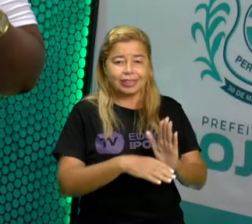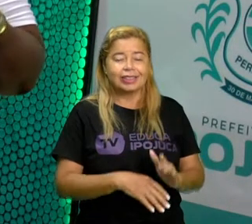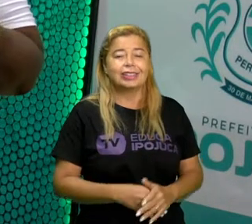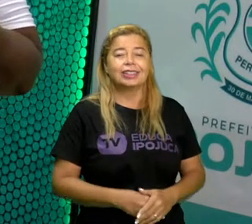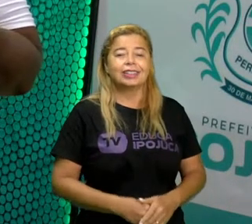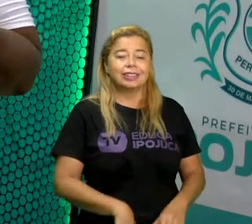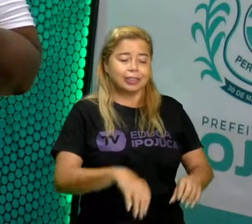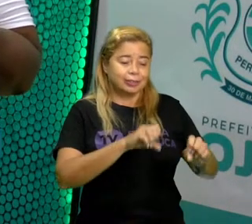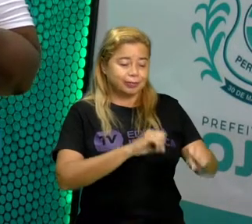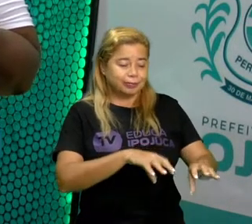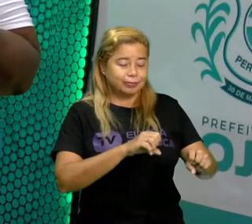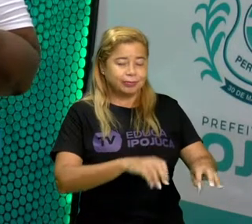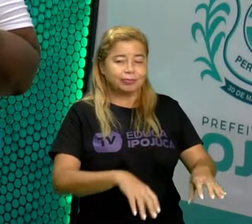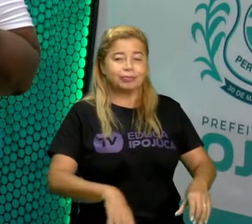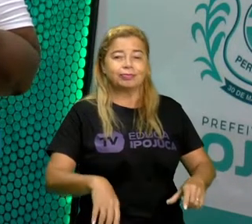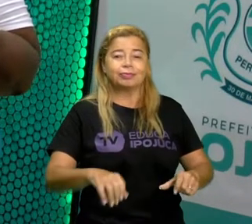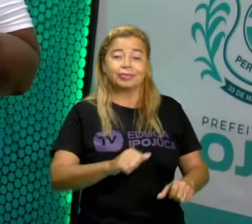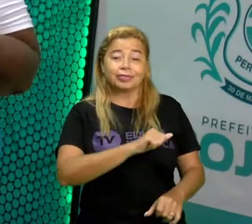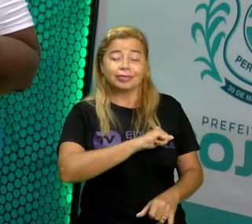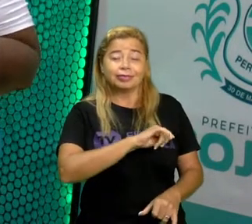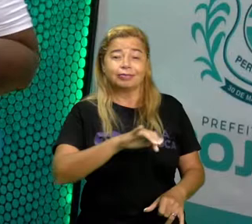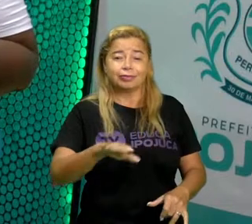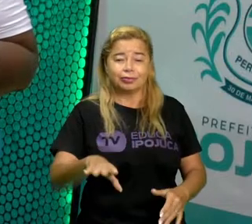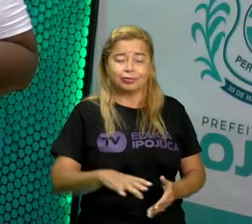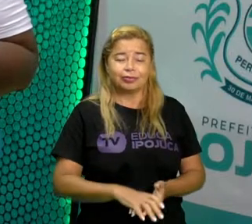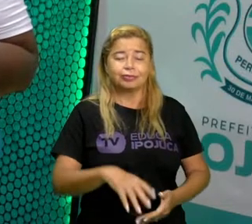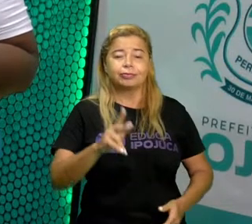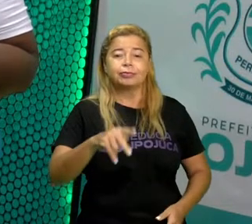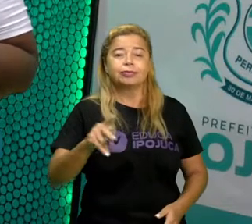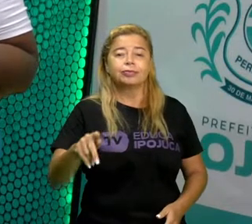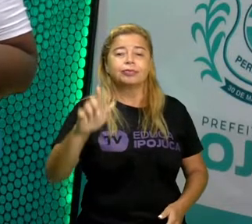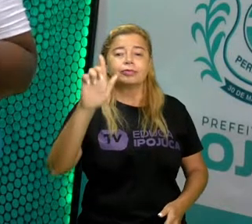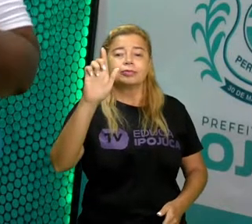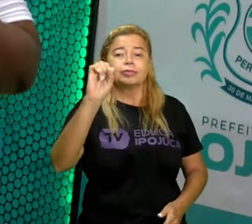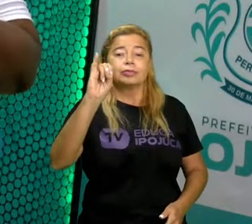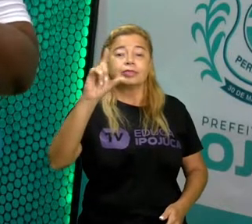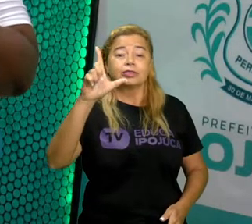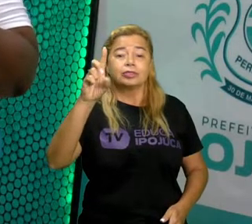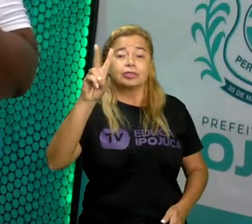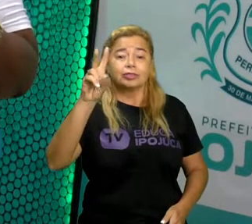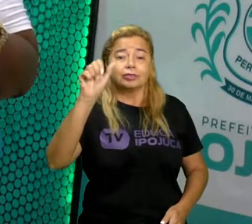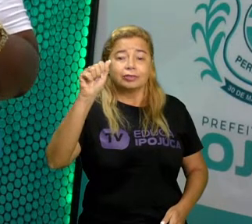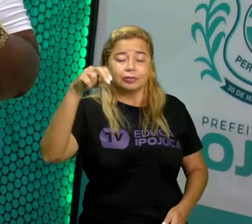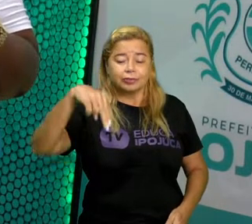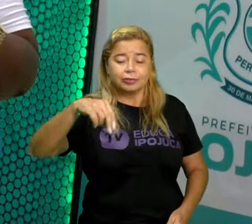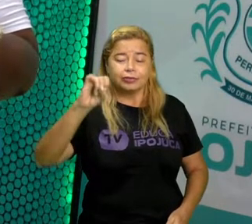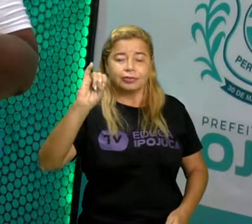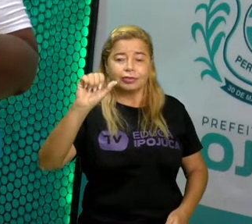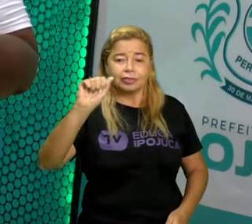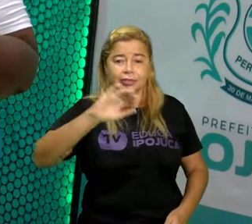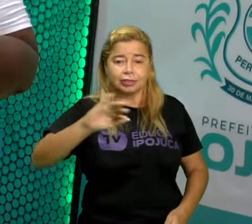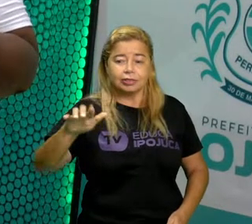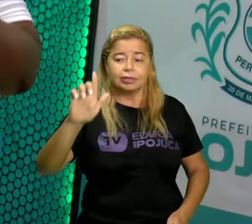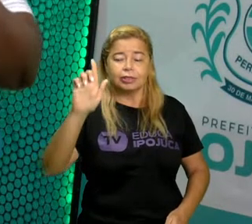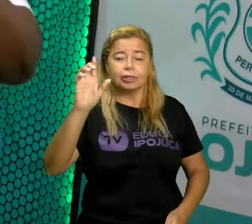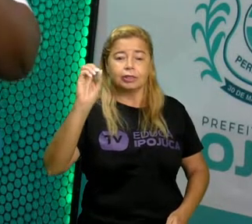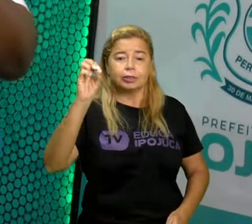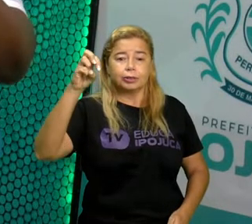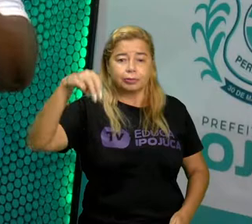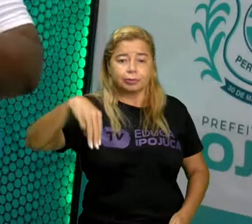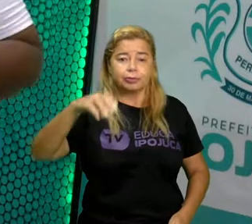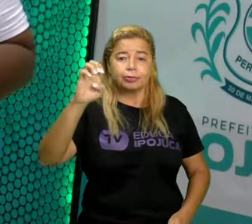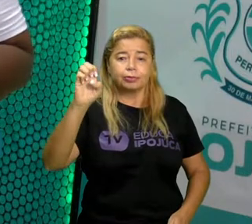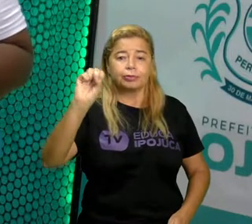Eu me chamo Tia Gilvânia Gomes, vou ficar com vocês durante todo esse projeto